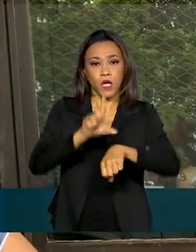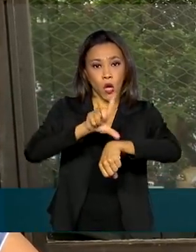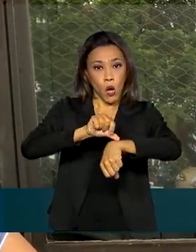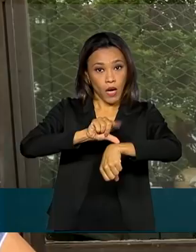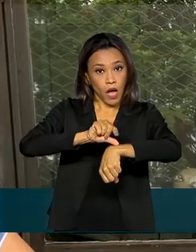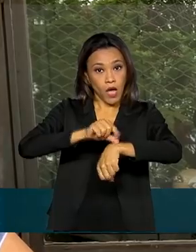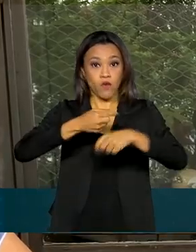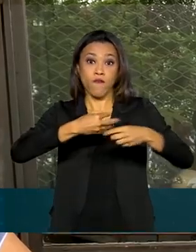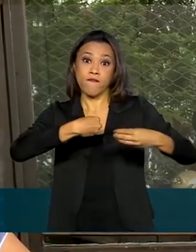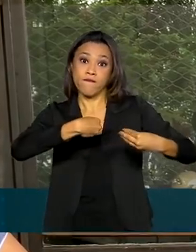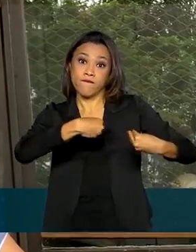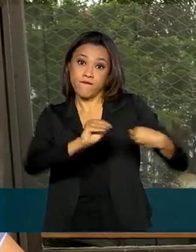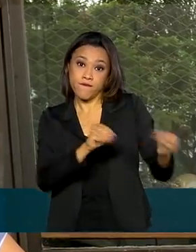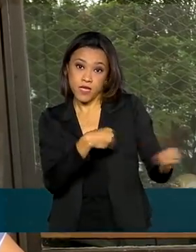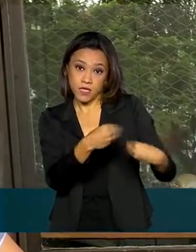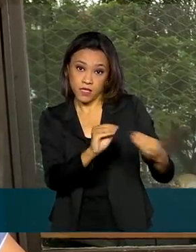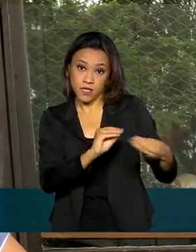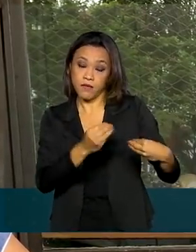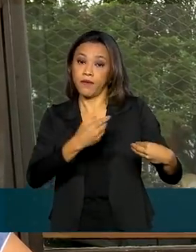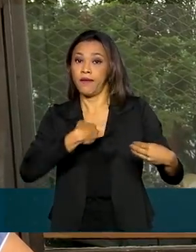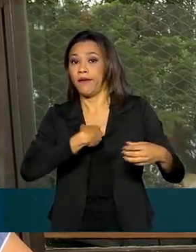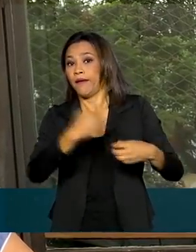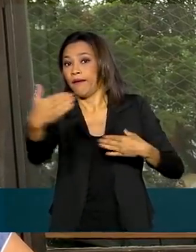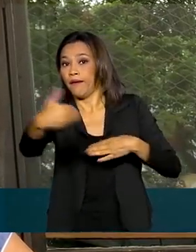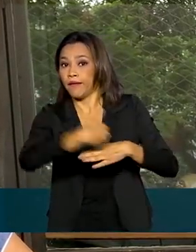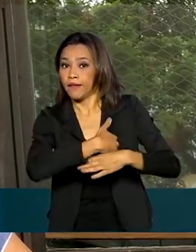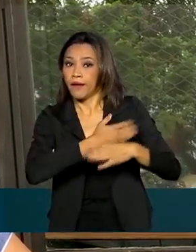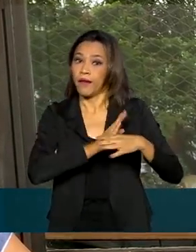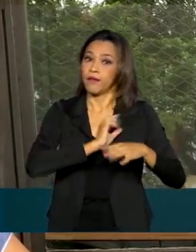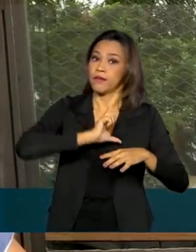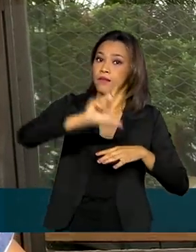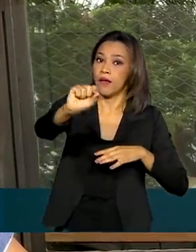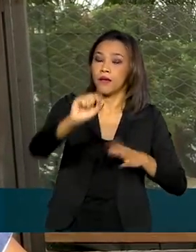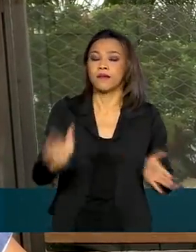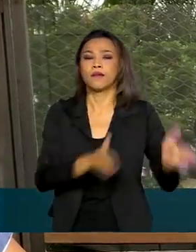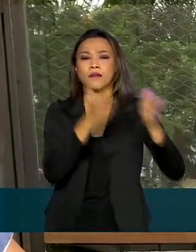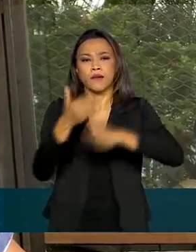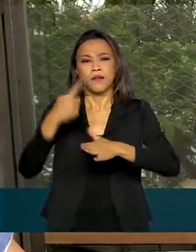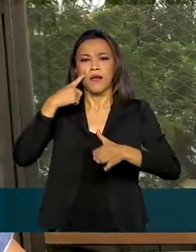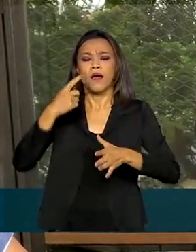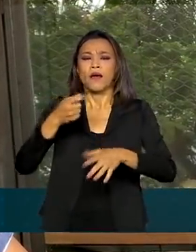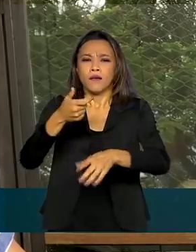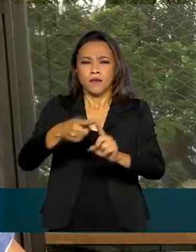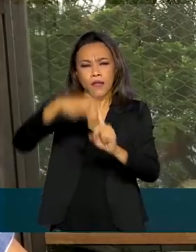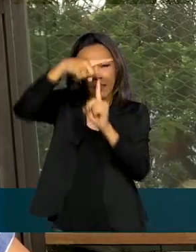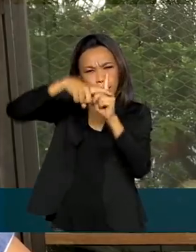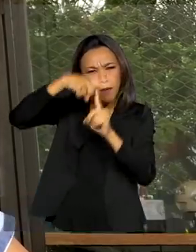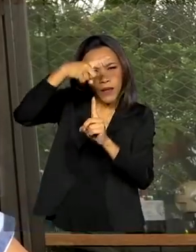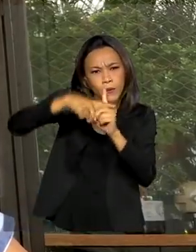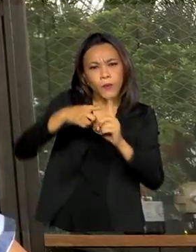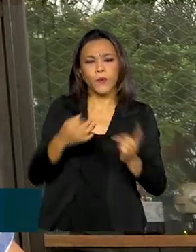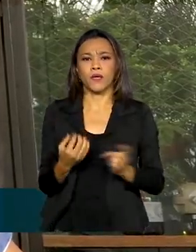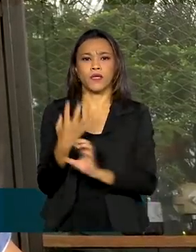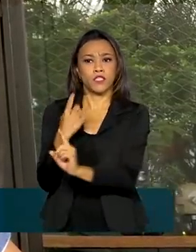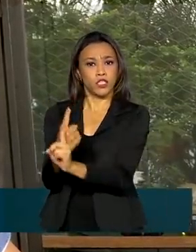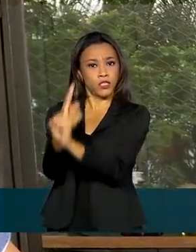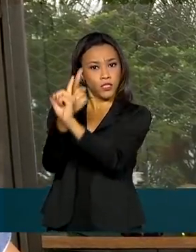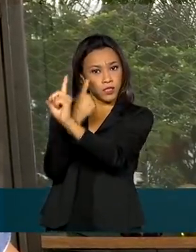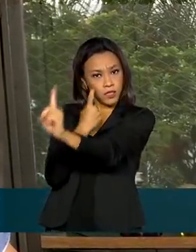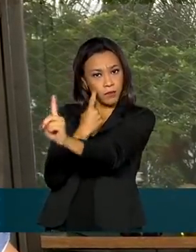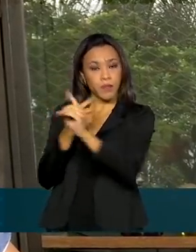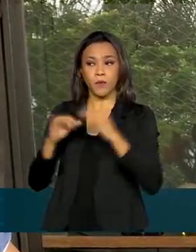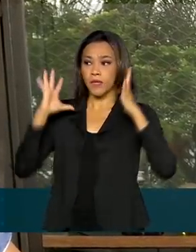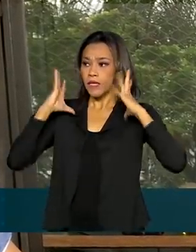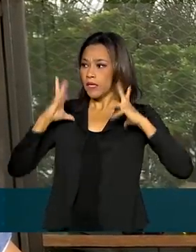flexíveis de entrada e saída, verificação de temperatura, distanciamento e descontaminação das áreas de